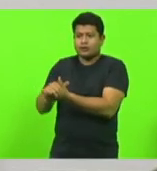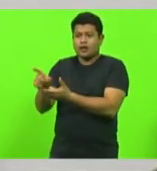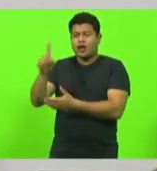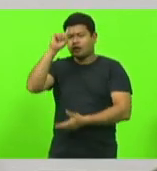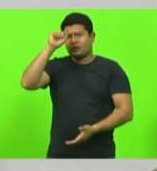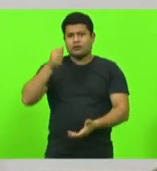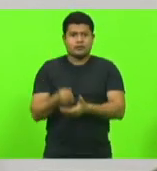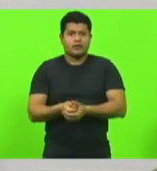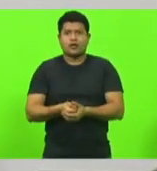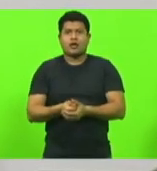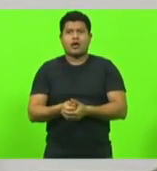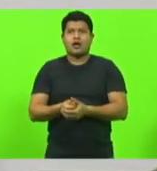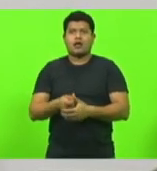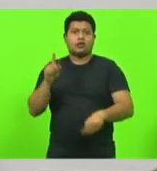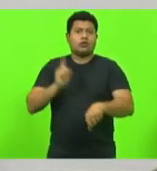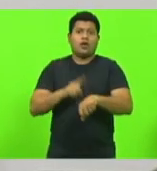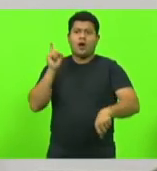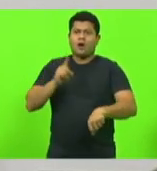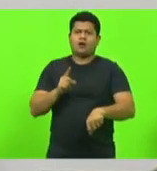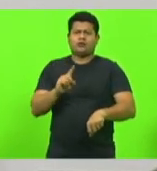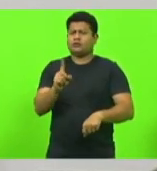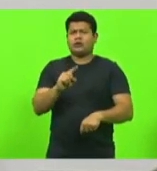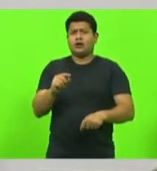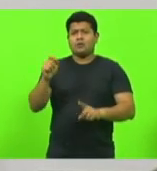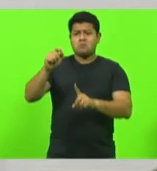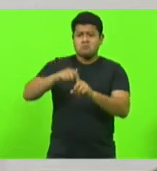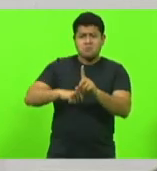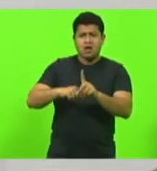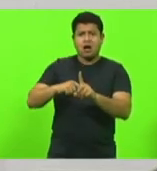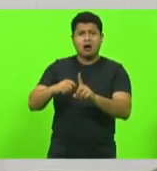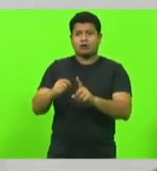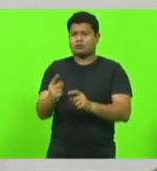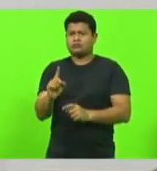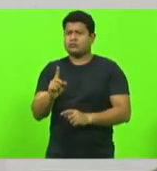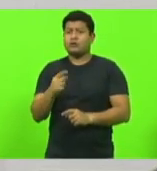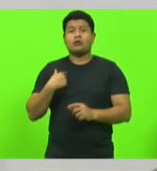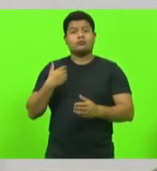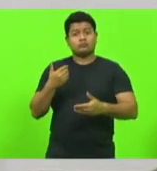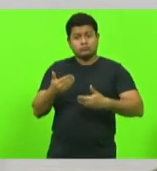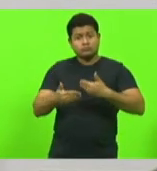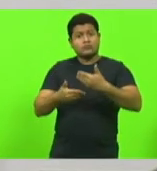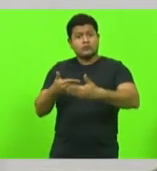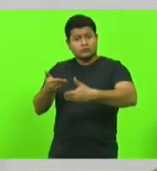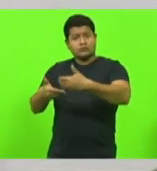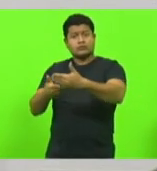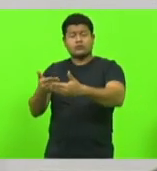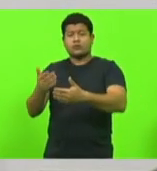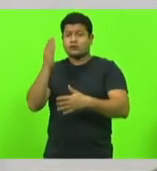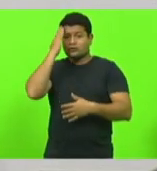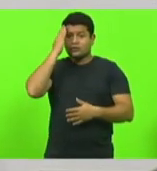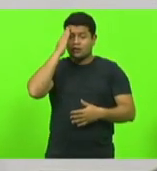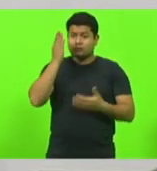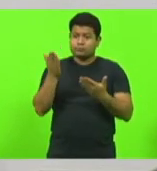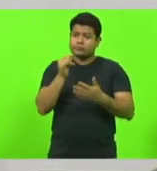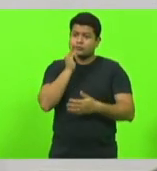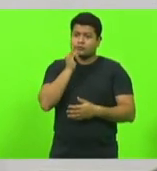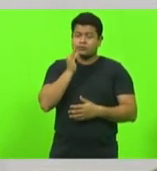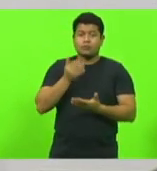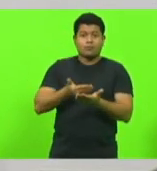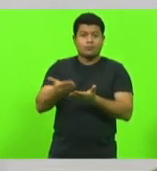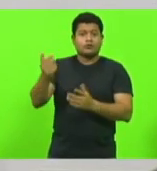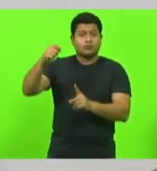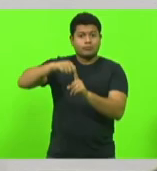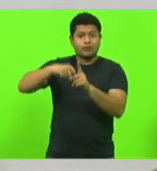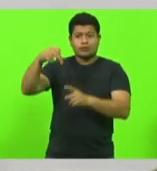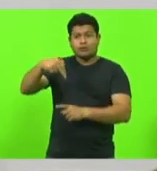sua festa de casamento de um mês para o outro. É uma preparação. Então, se ela sabe que a partir de novembro ela vai poder ter a sua